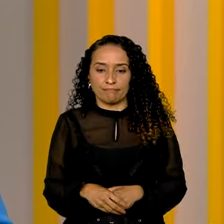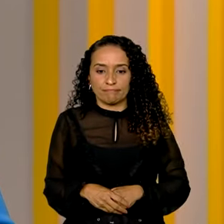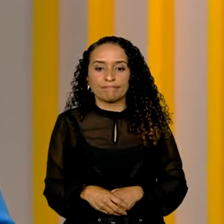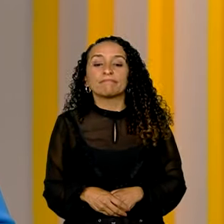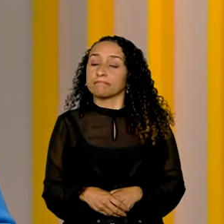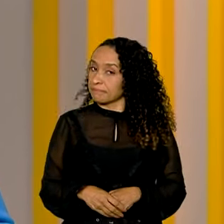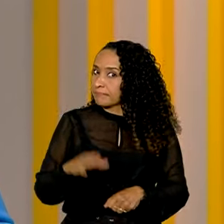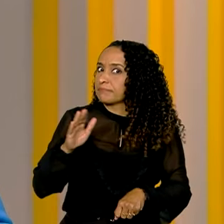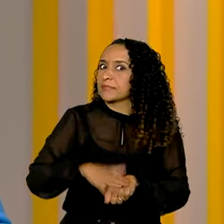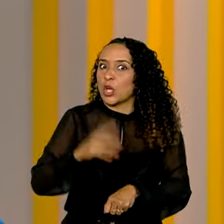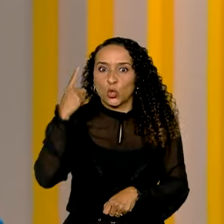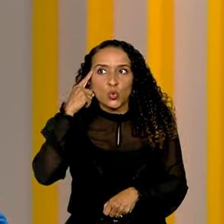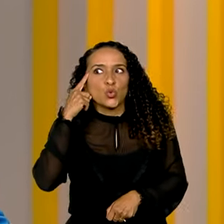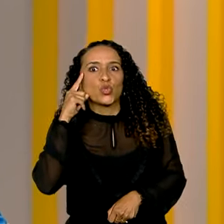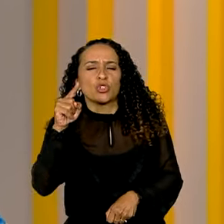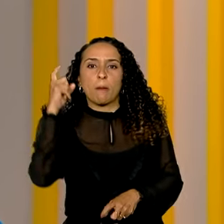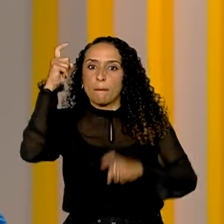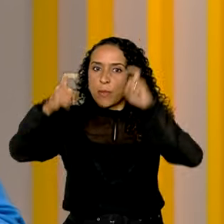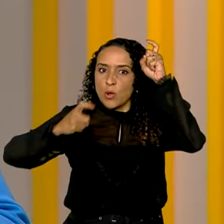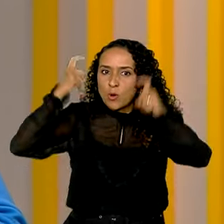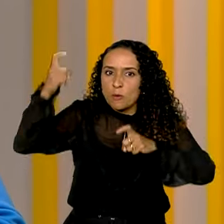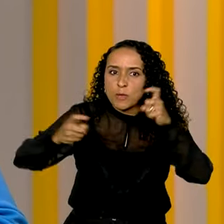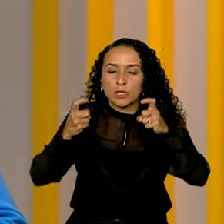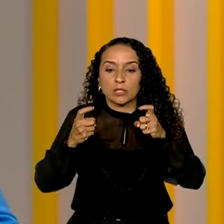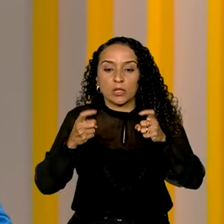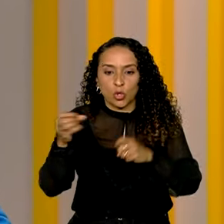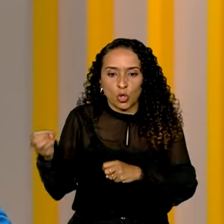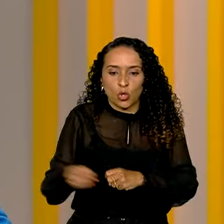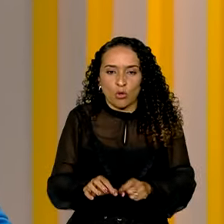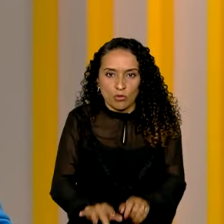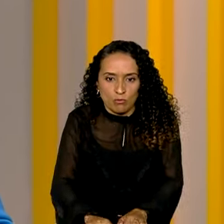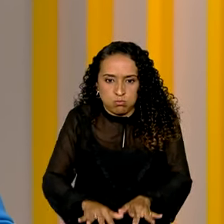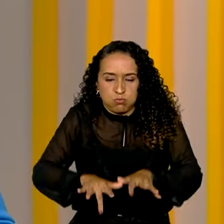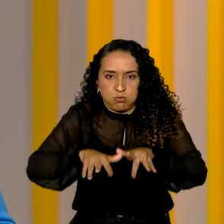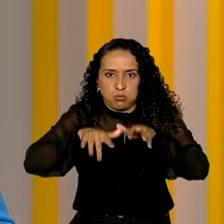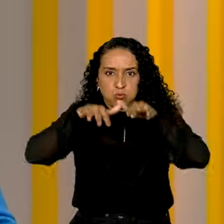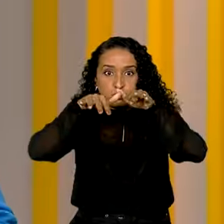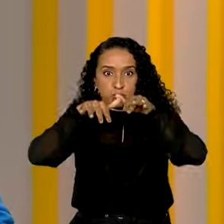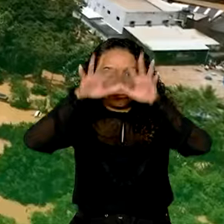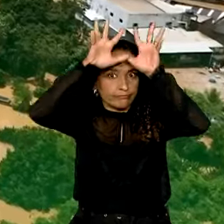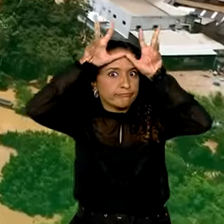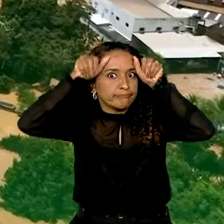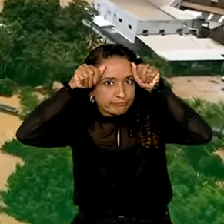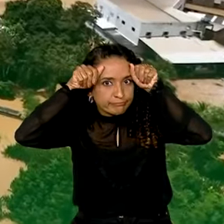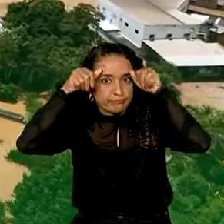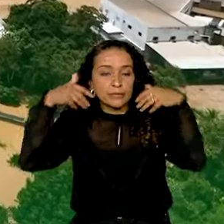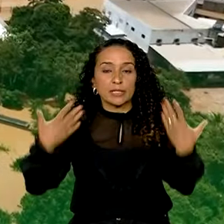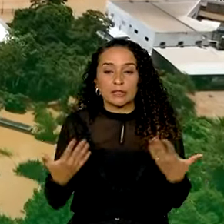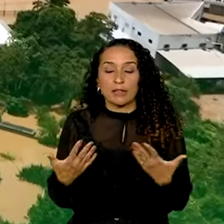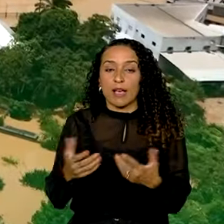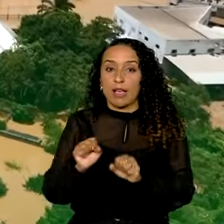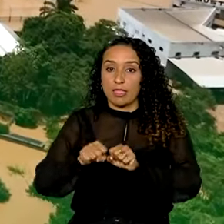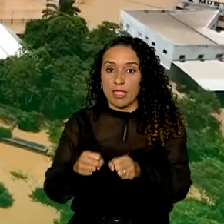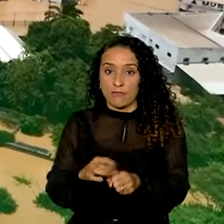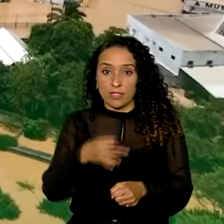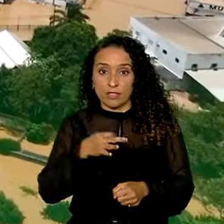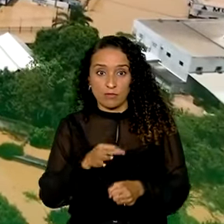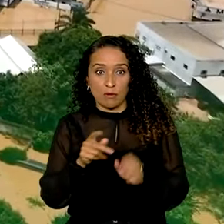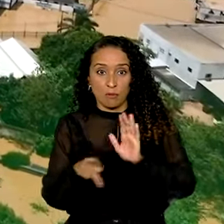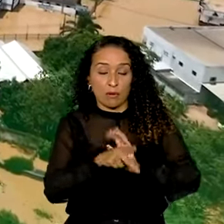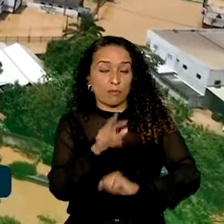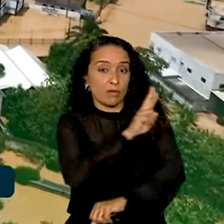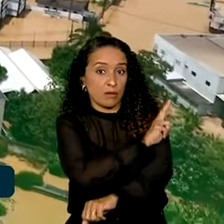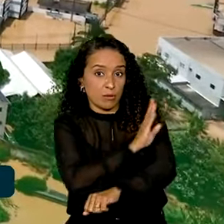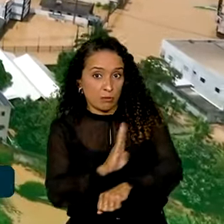E mais um dia de preocupação com novas enchentes no Acre. Segundo a Defesa Civil de Rio Branco, o Rio